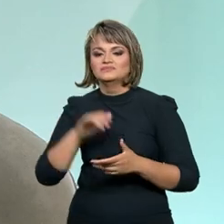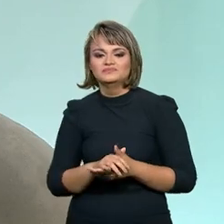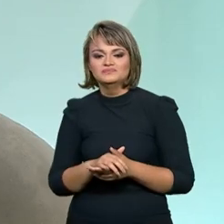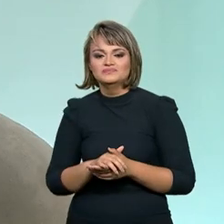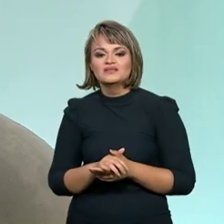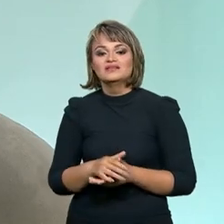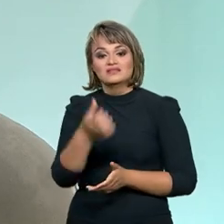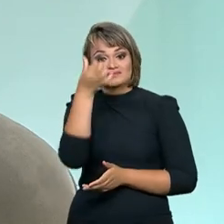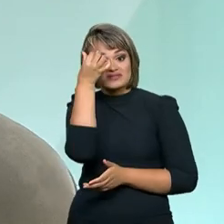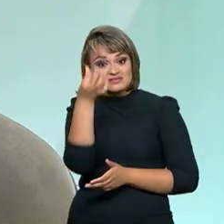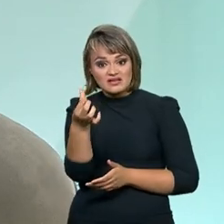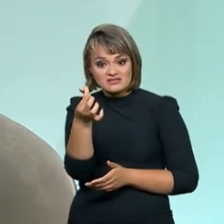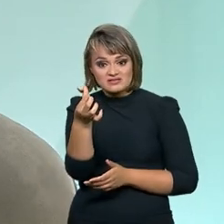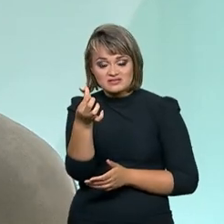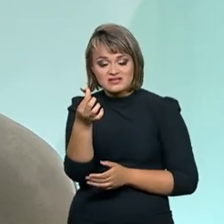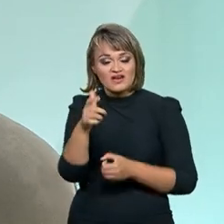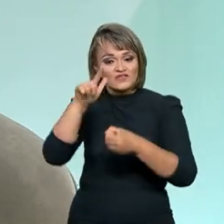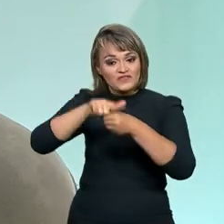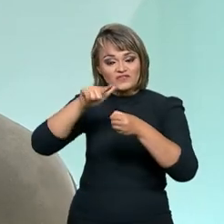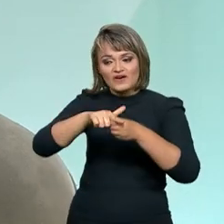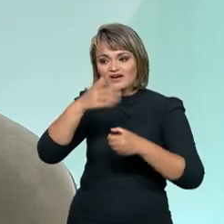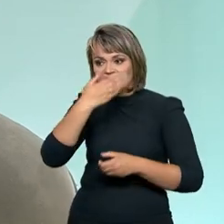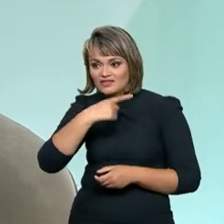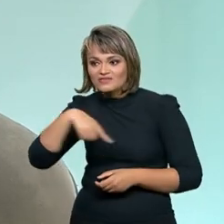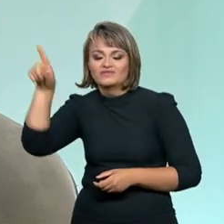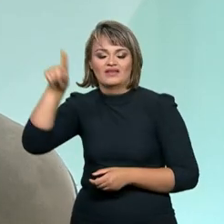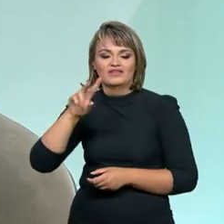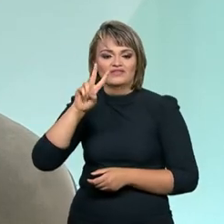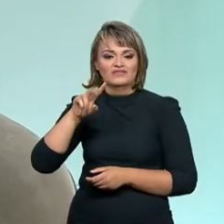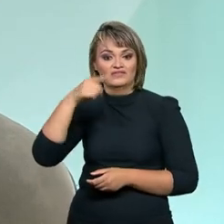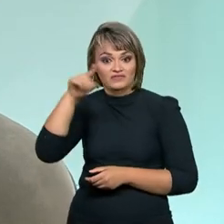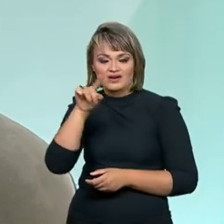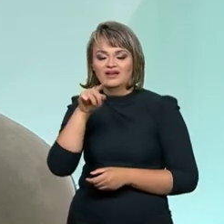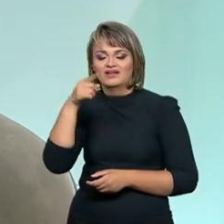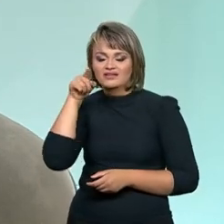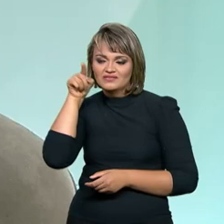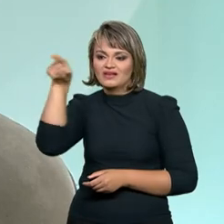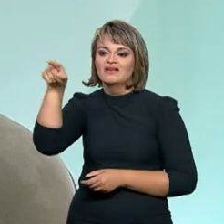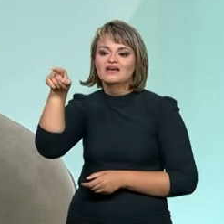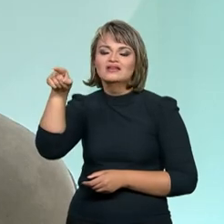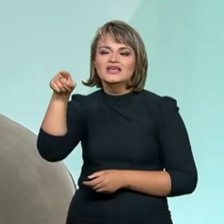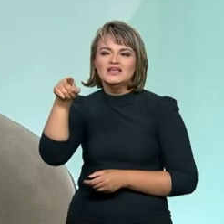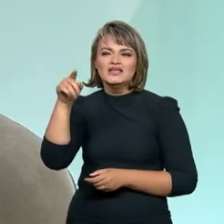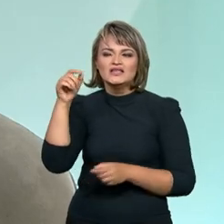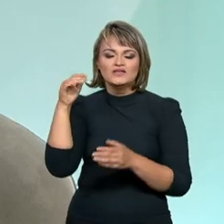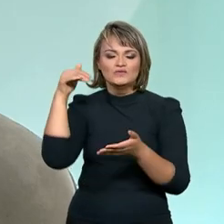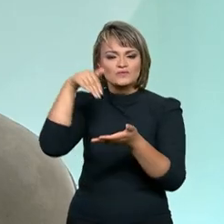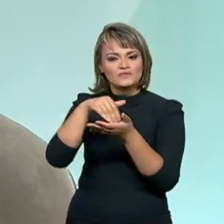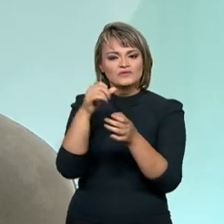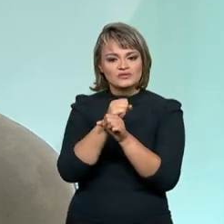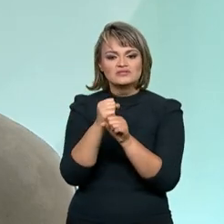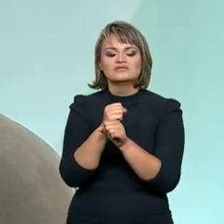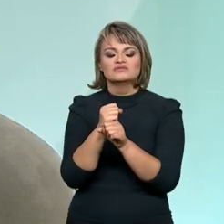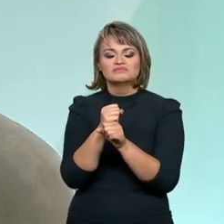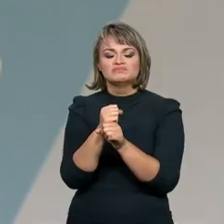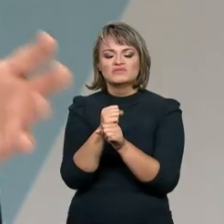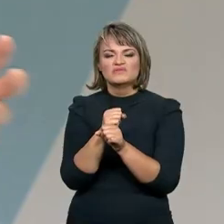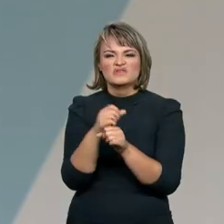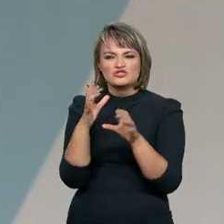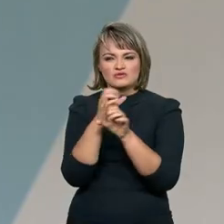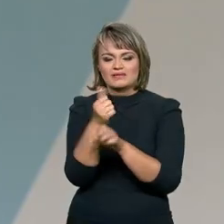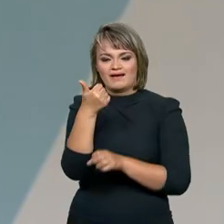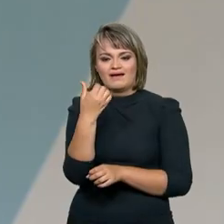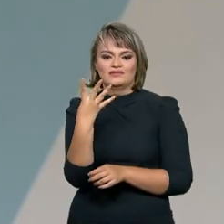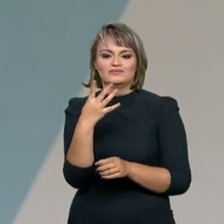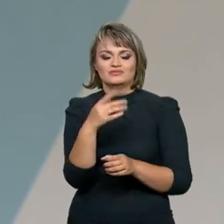entrega de seis Vans de direitos e nós faremos, até o final deste ano, ainda mais 14 Vans. Como